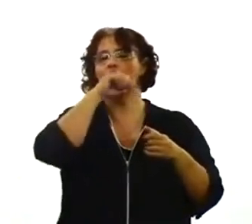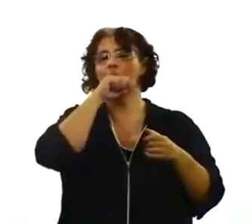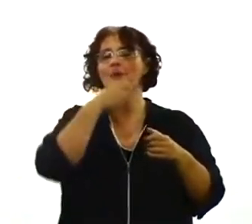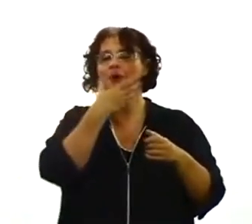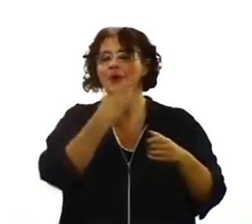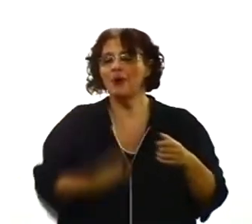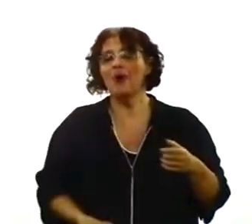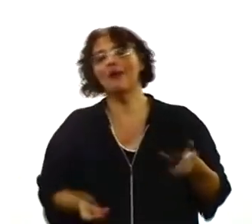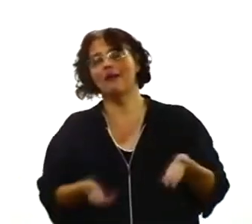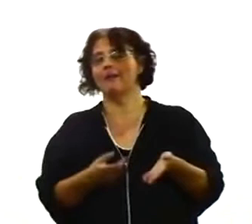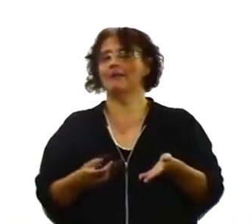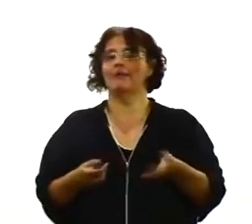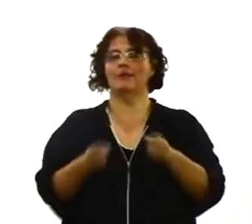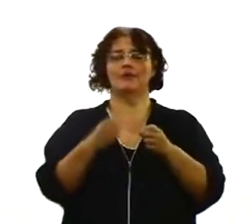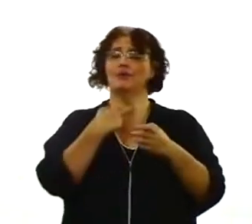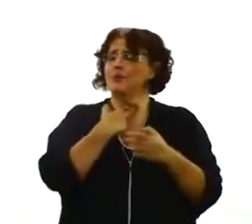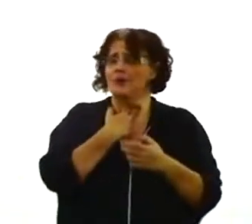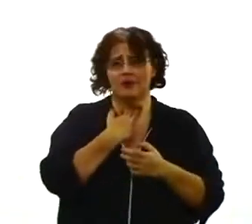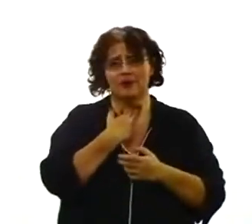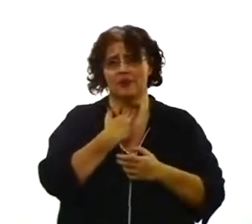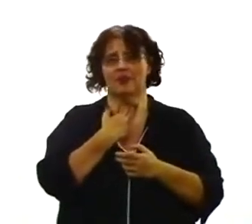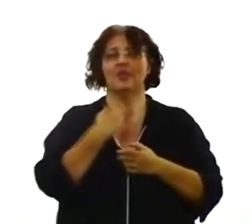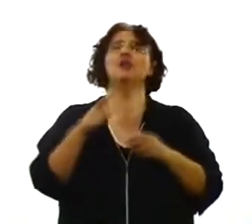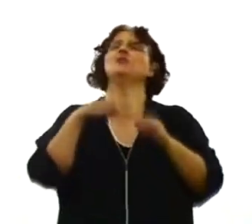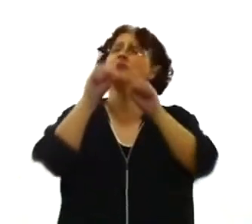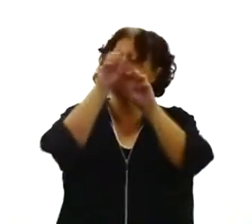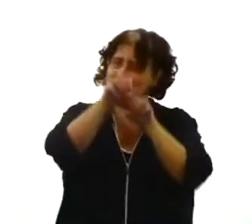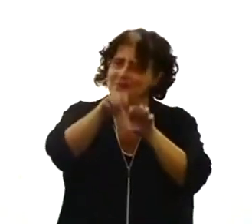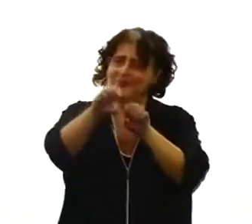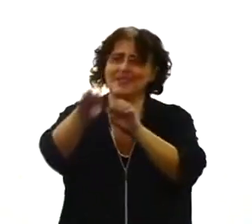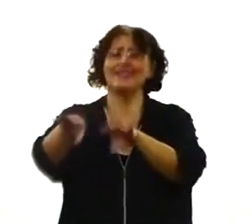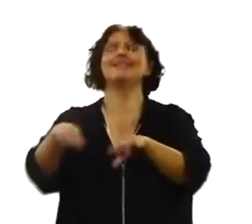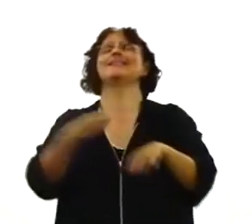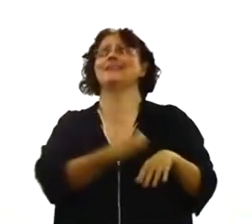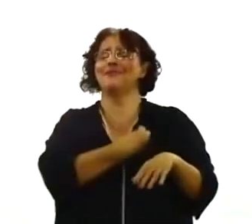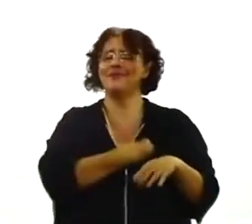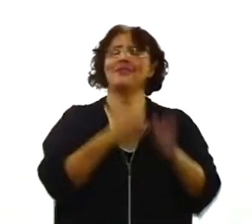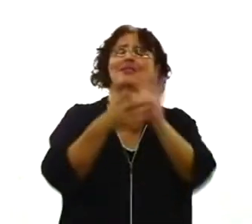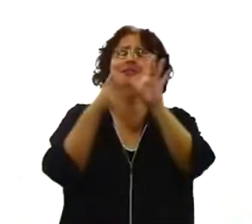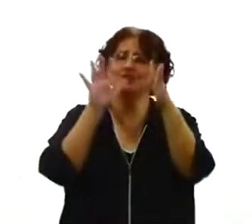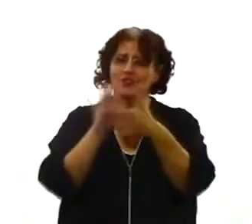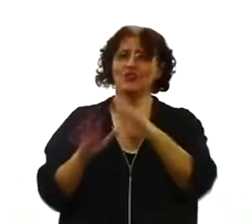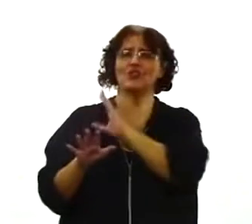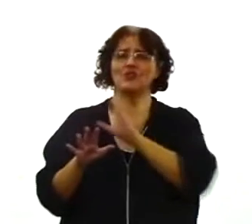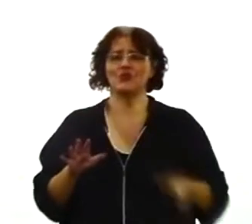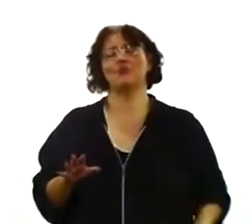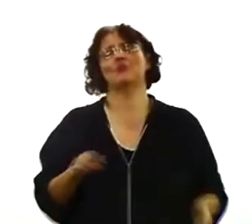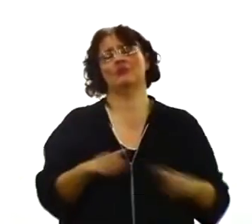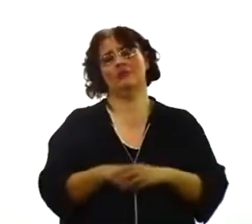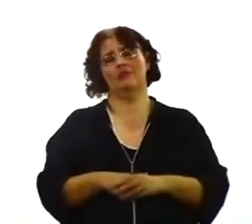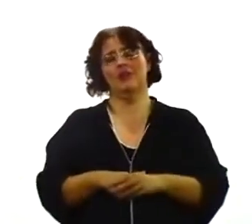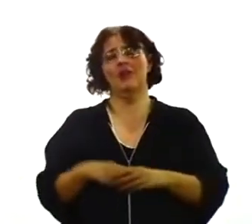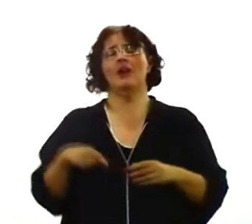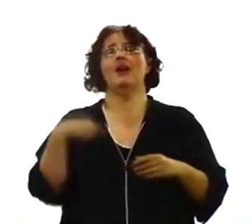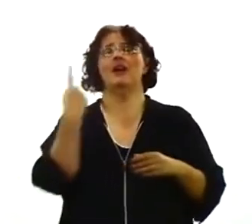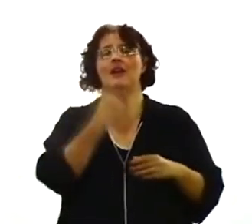e fomos transportados para o reino do filho e do seu amor, pela ressurreição de Jesus. Isso é a Páscoa. Então